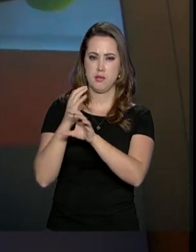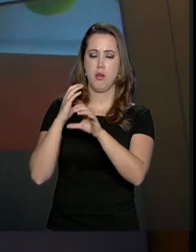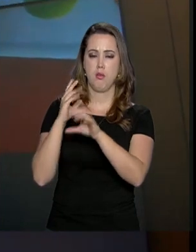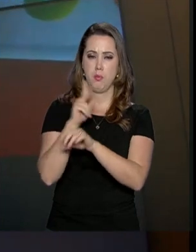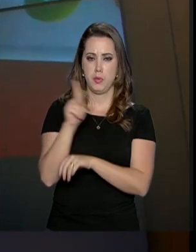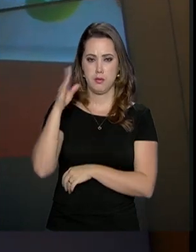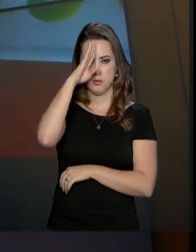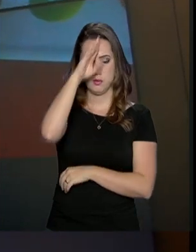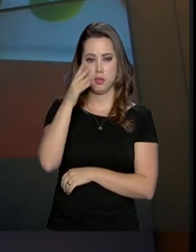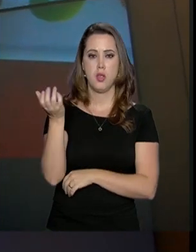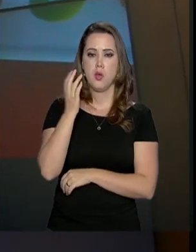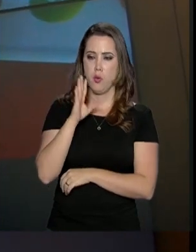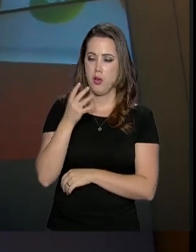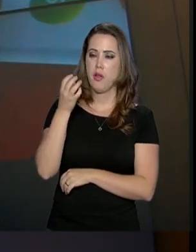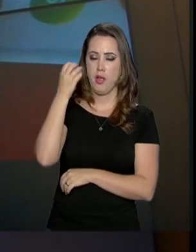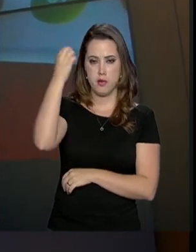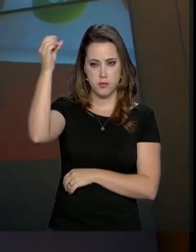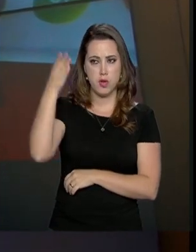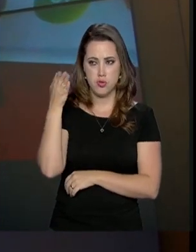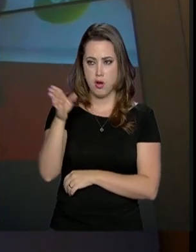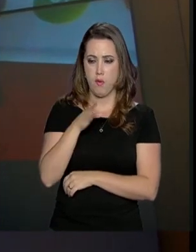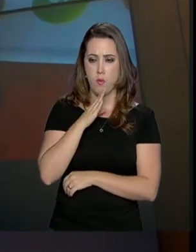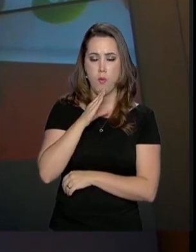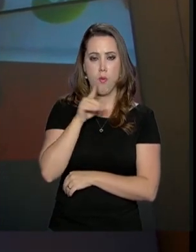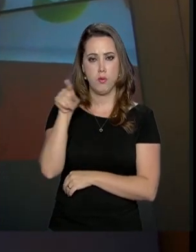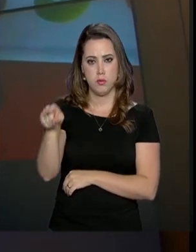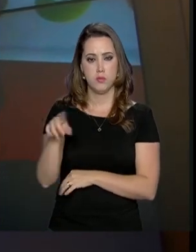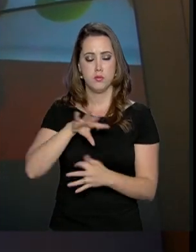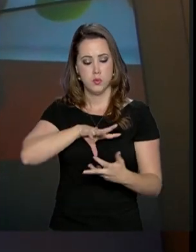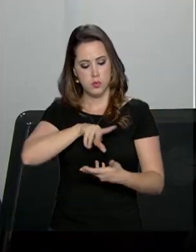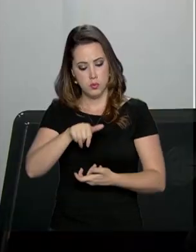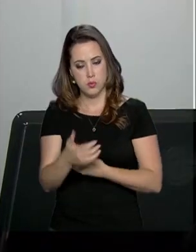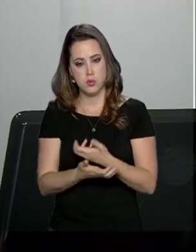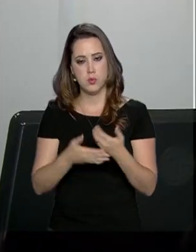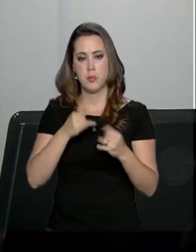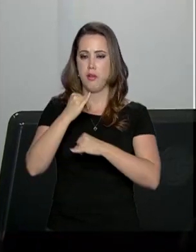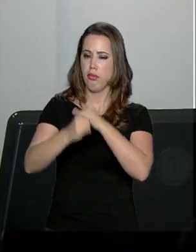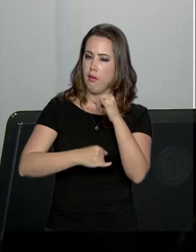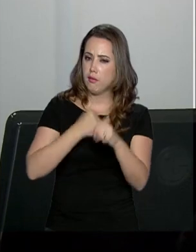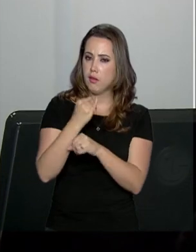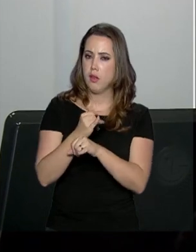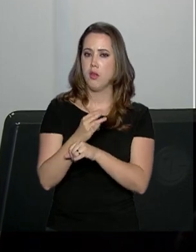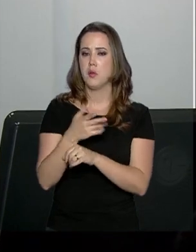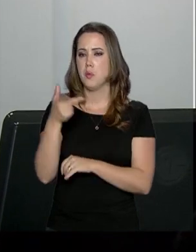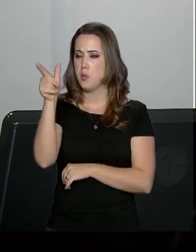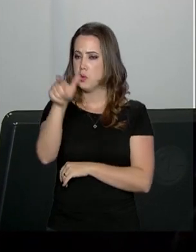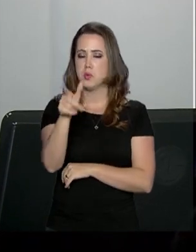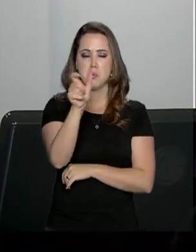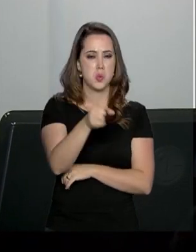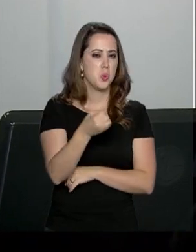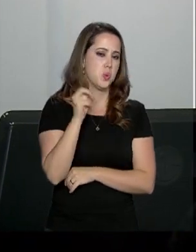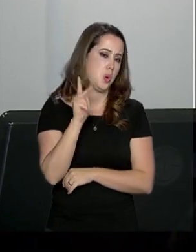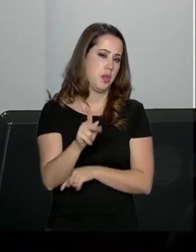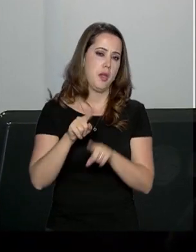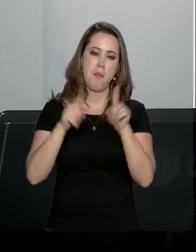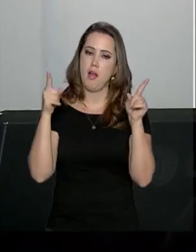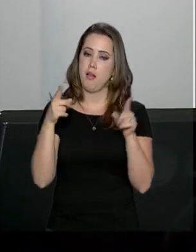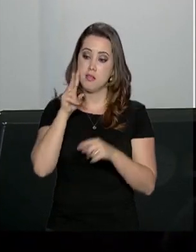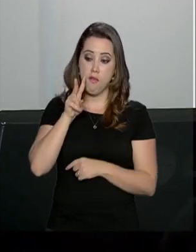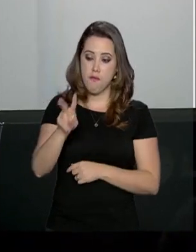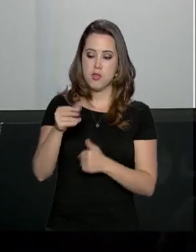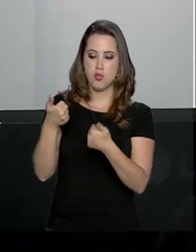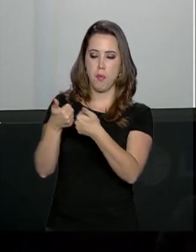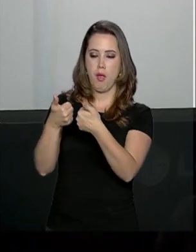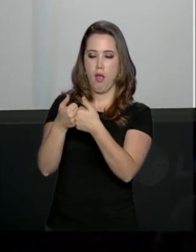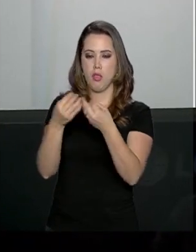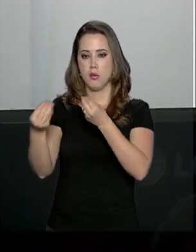E pretendo aí, eu acho que conhecer pela internet, por terceiros, tudo bem, mas nada como ir loco